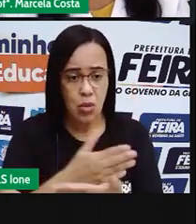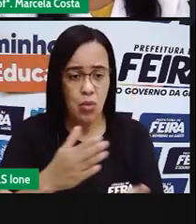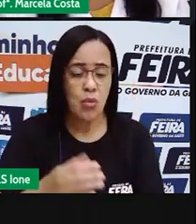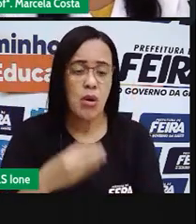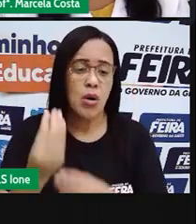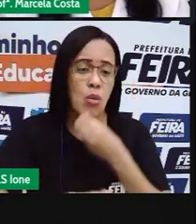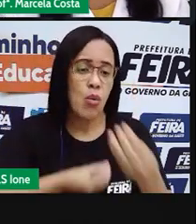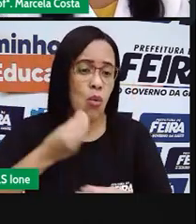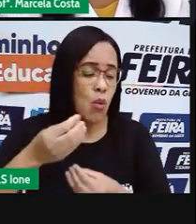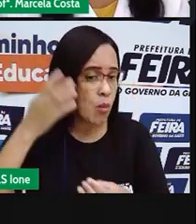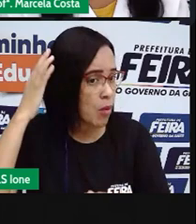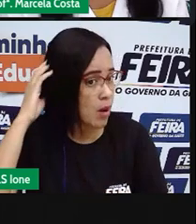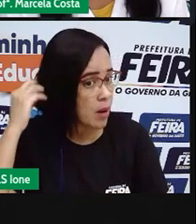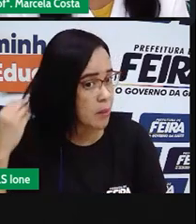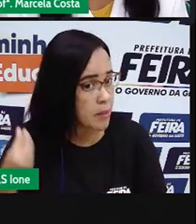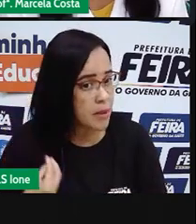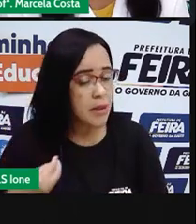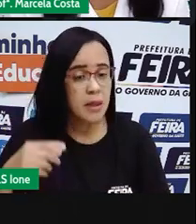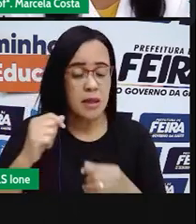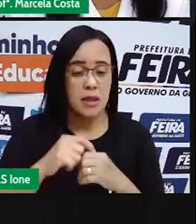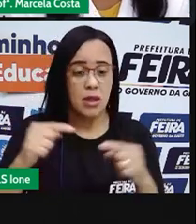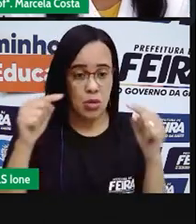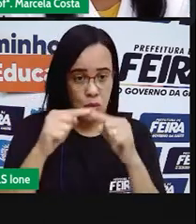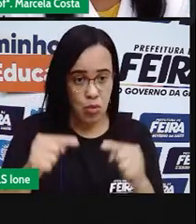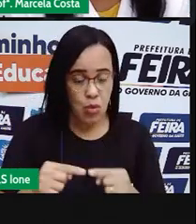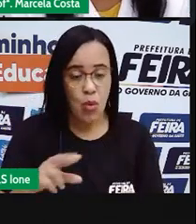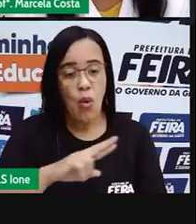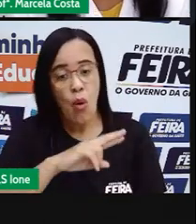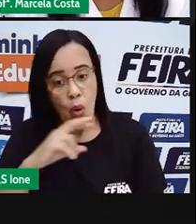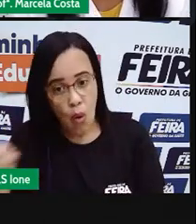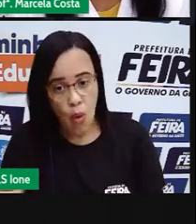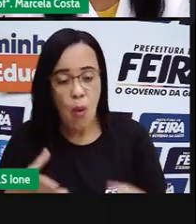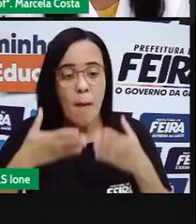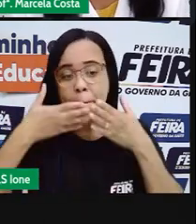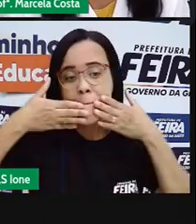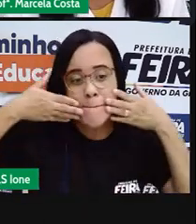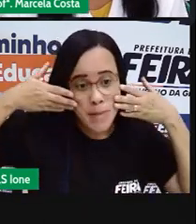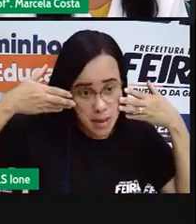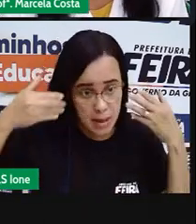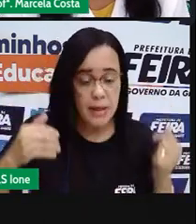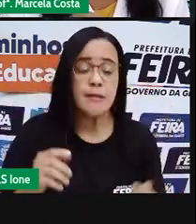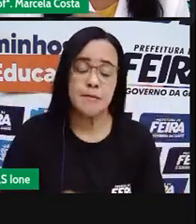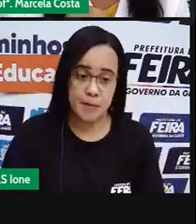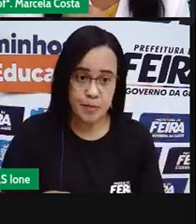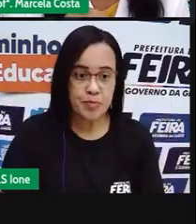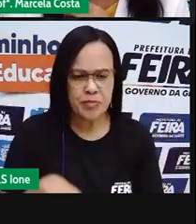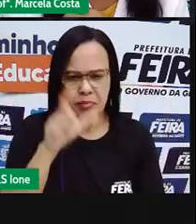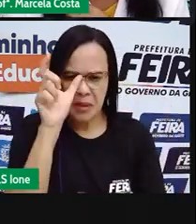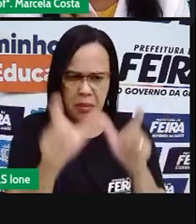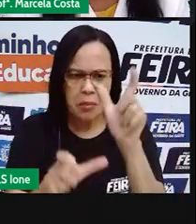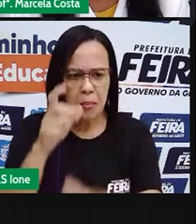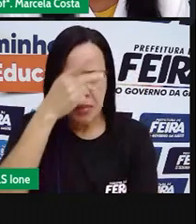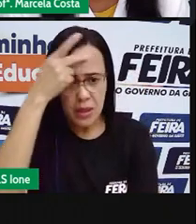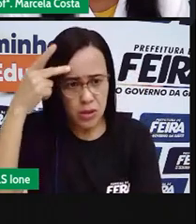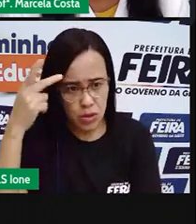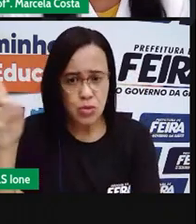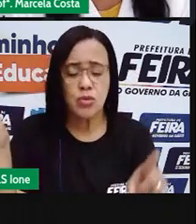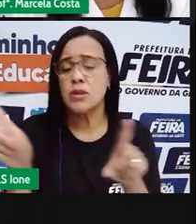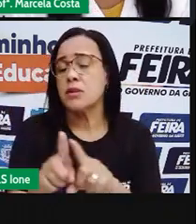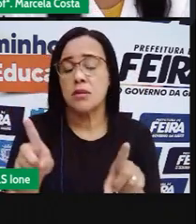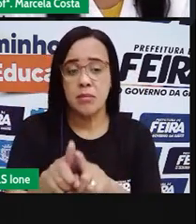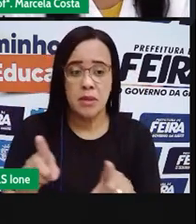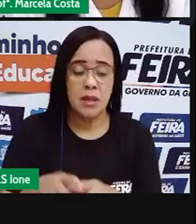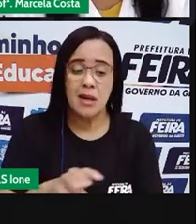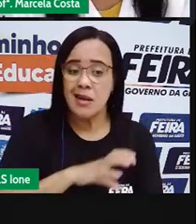textura do cabelo. A gente vai ver essa diversidade da natureza também, em plantas, em animais que voam.